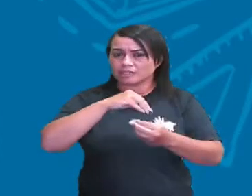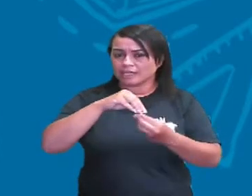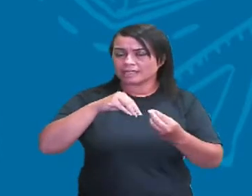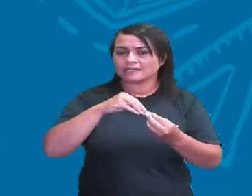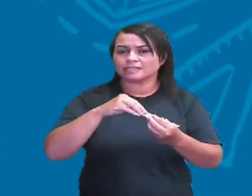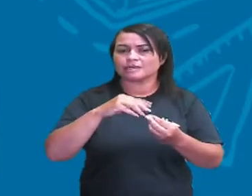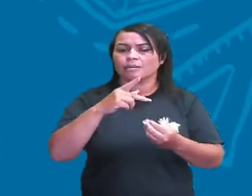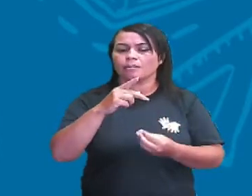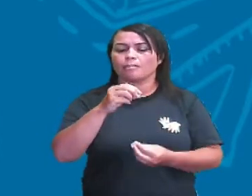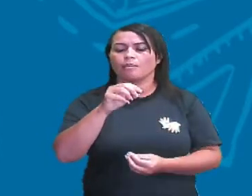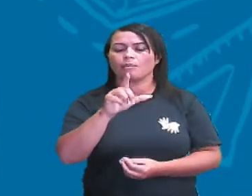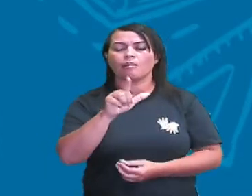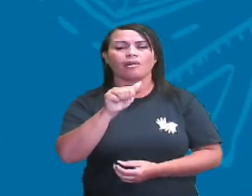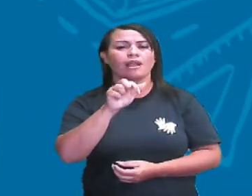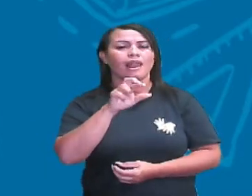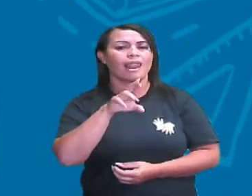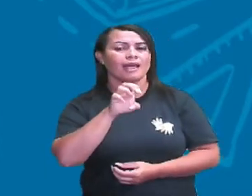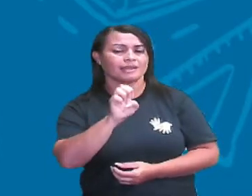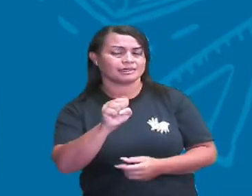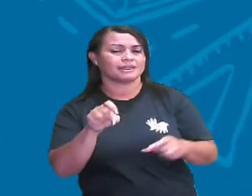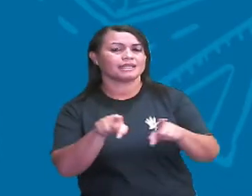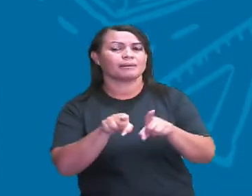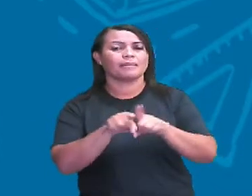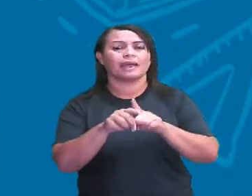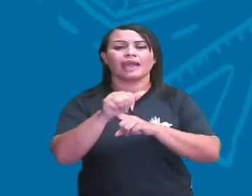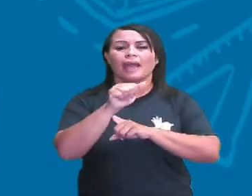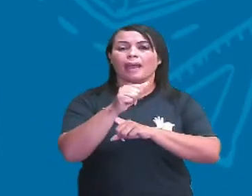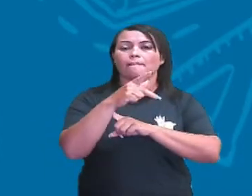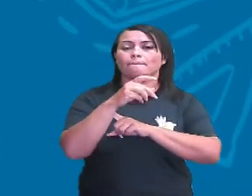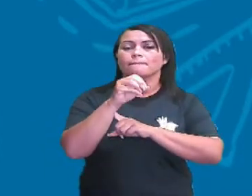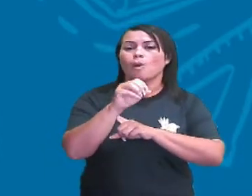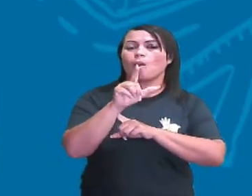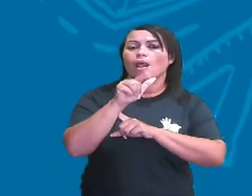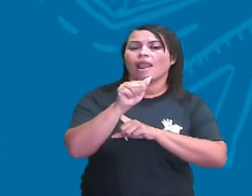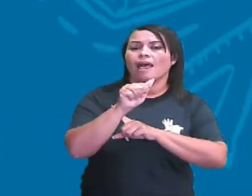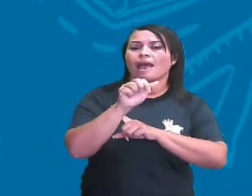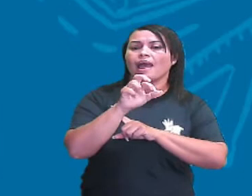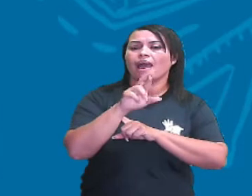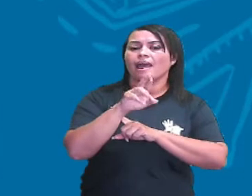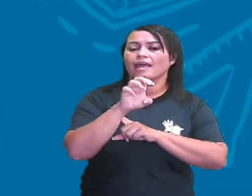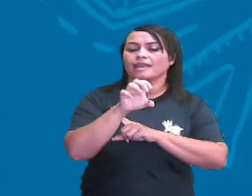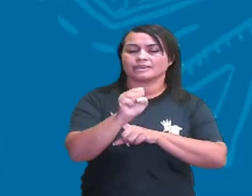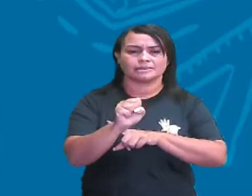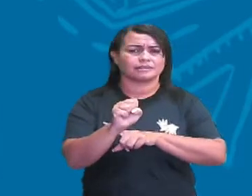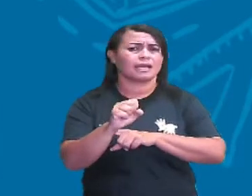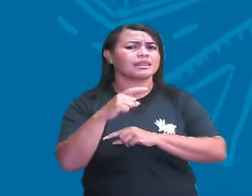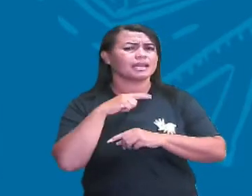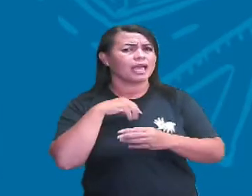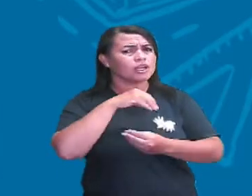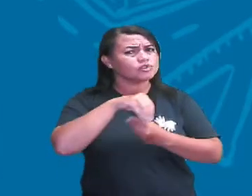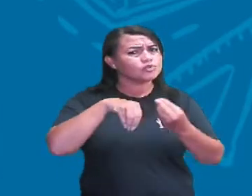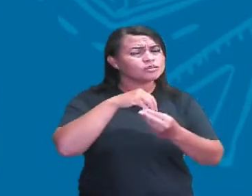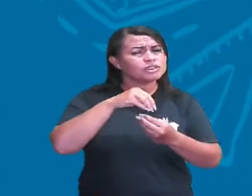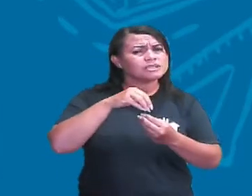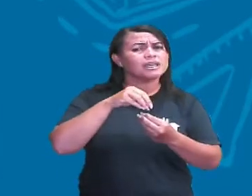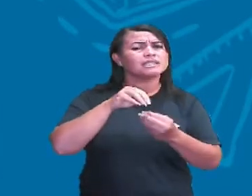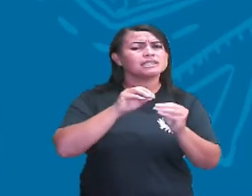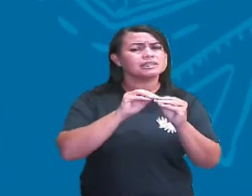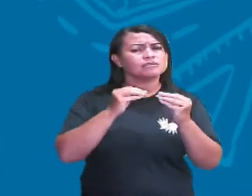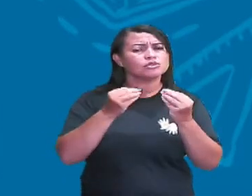polares e substâncias apolares. As substâncias que se misturam com a água são chamadas de substâncias